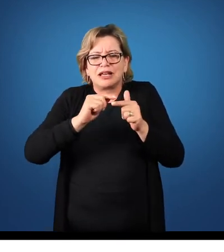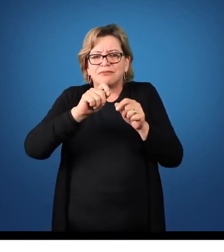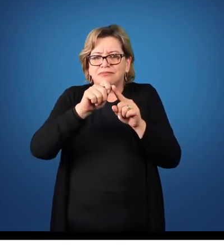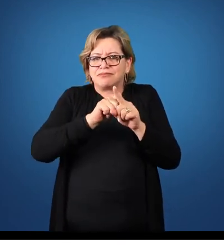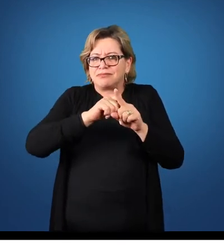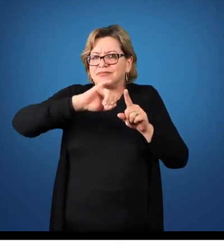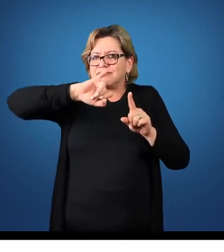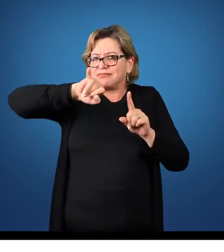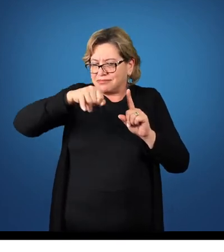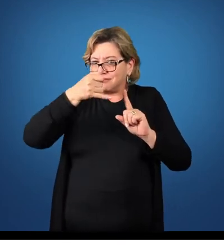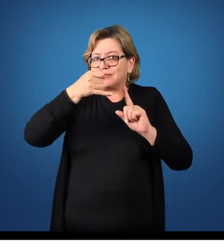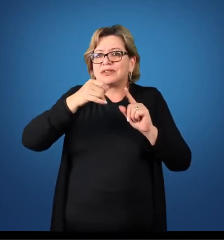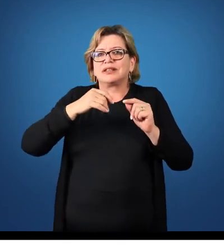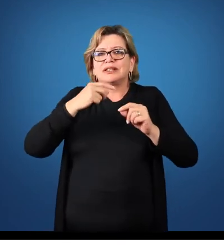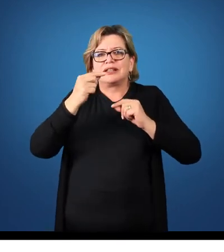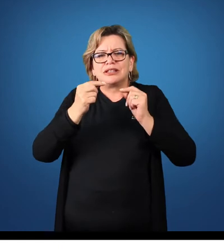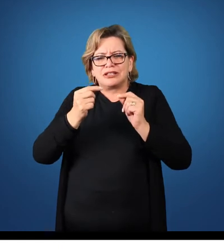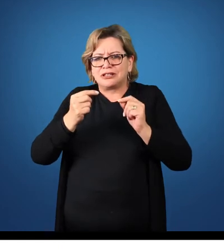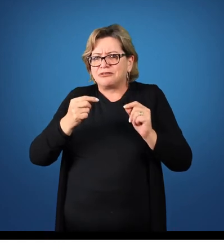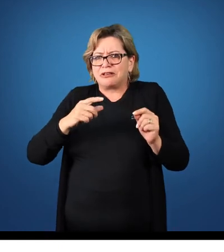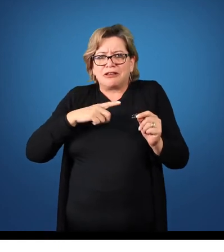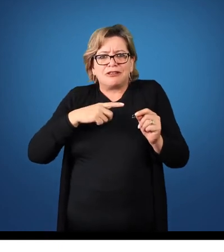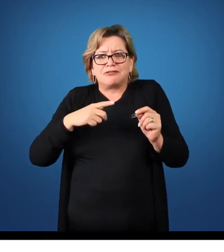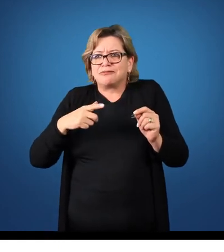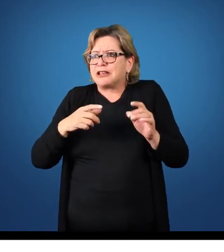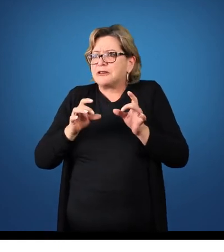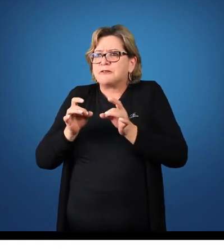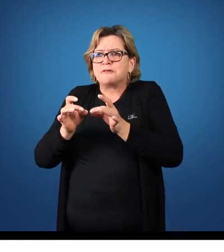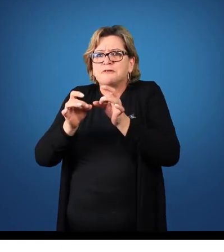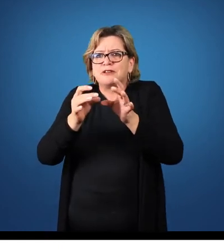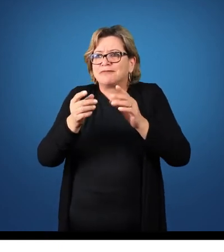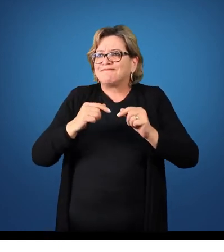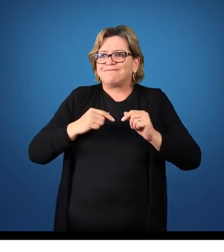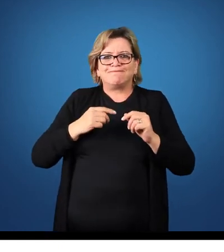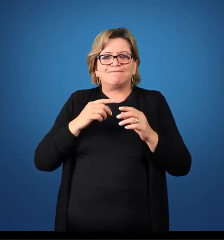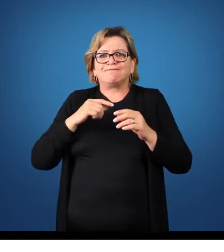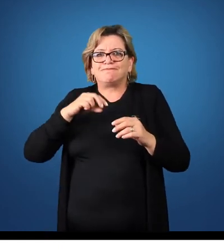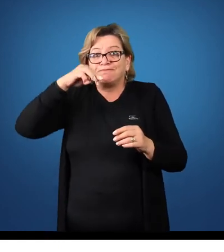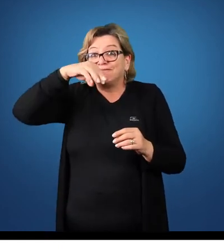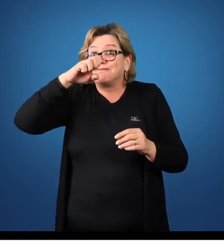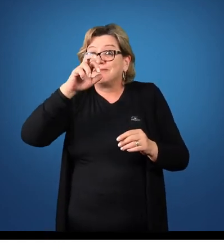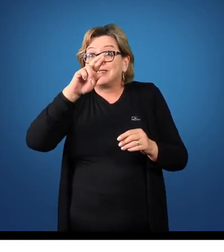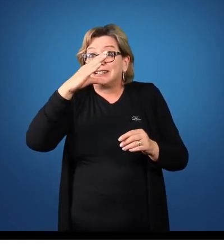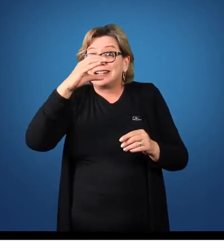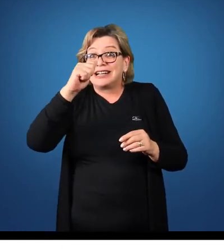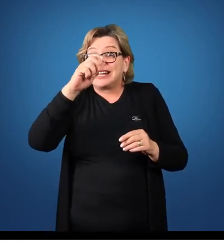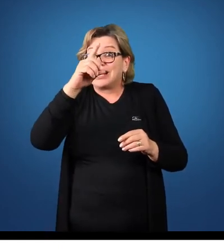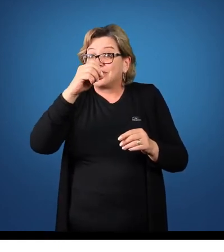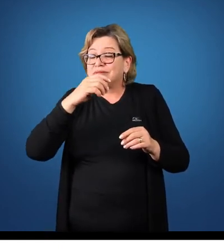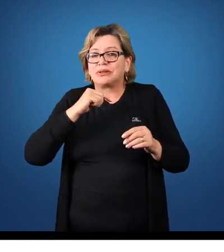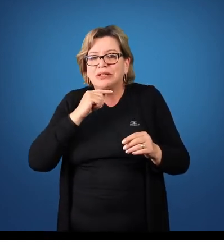operação em janeiro de um determinado ano e ainda não tem mercado para os seus produtos. Então ela ficou